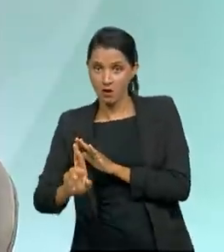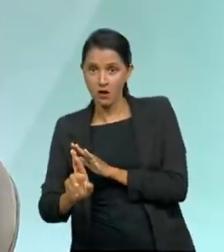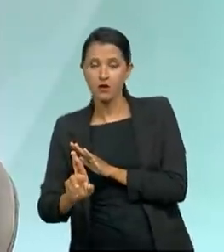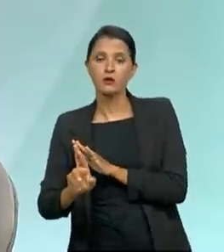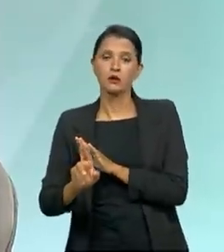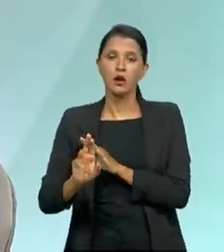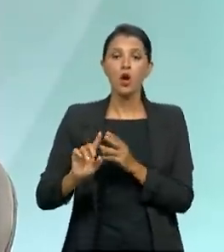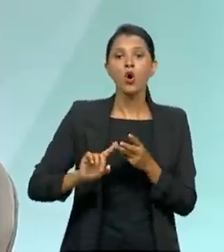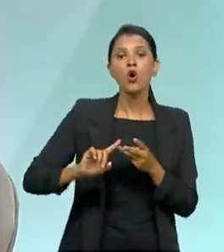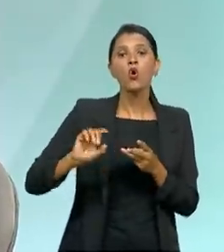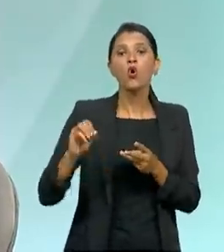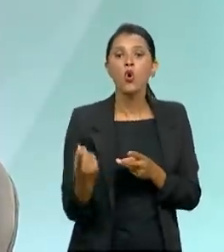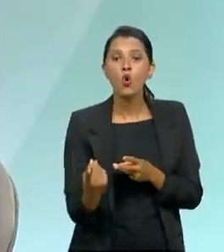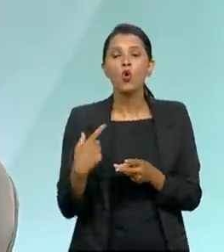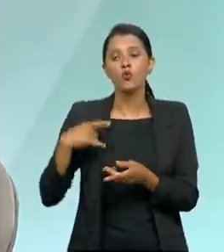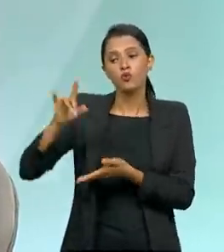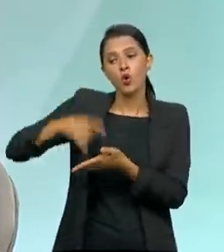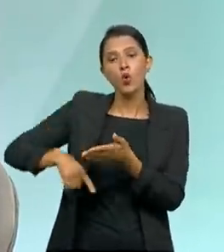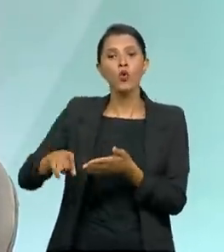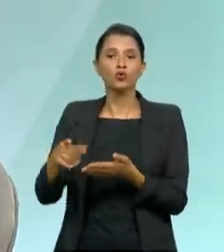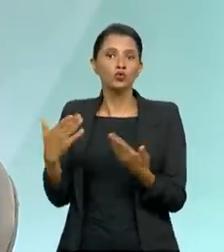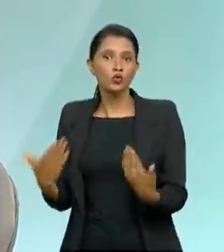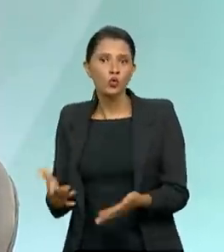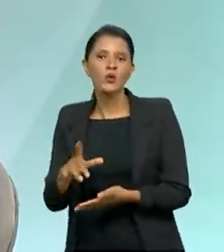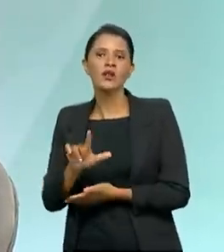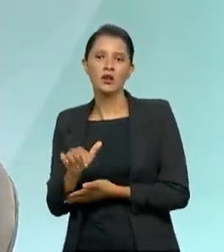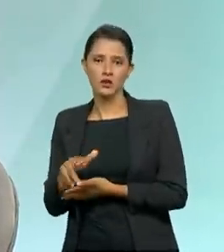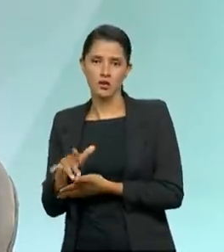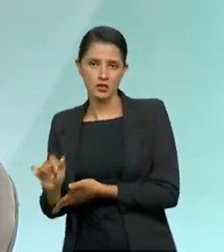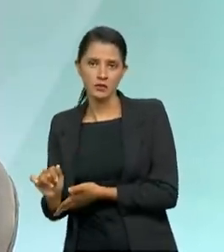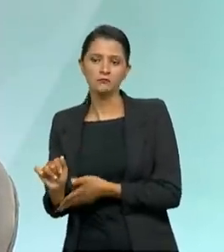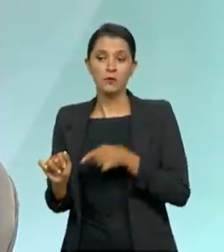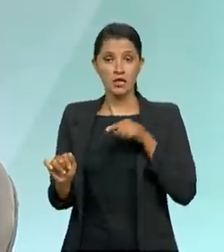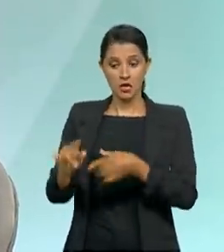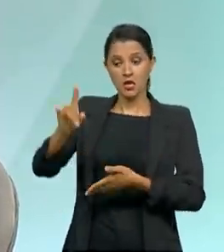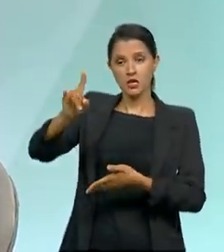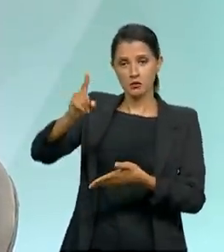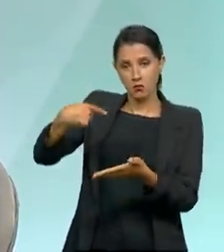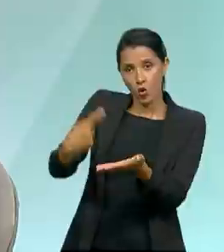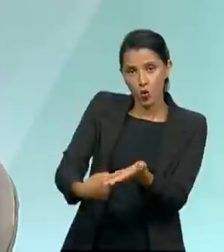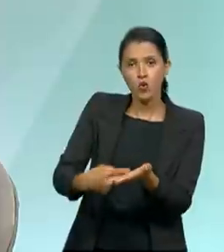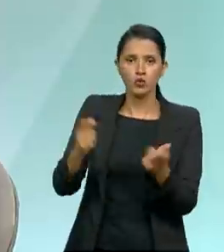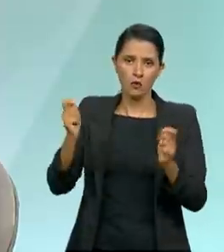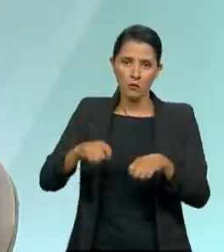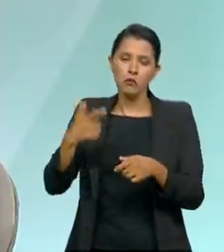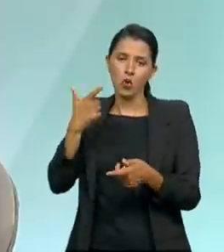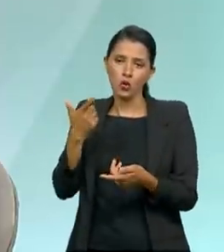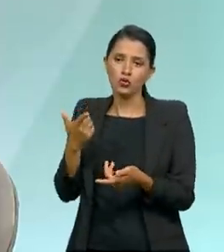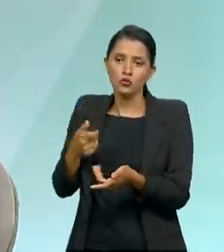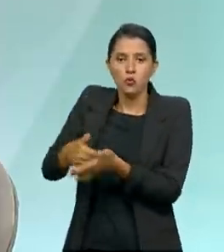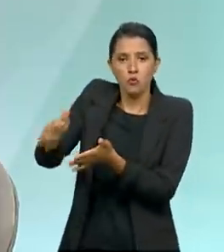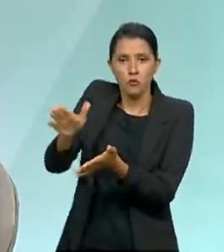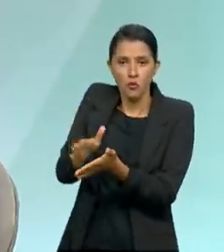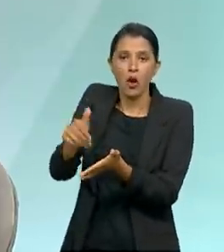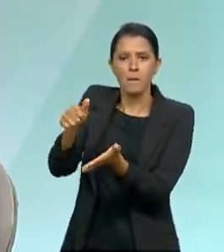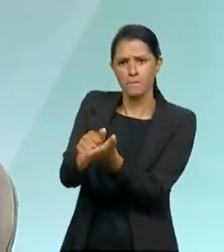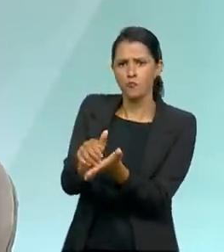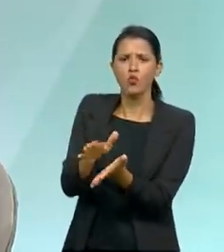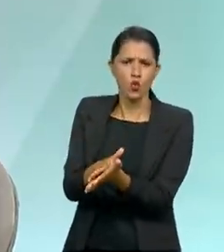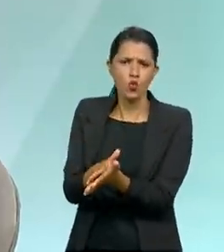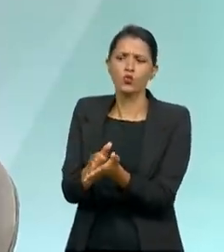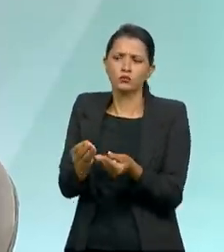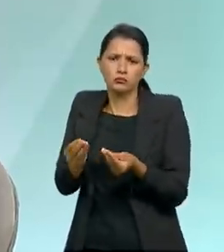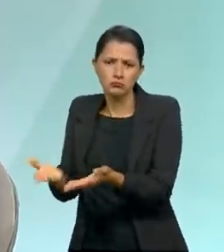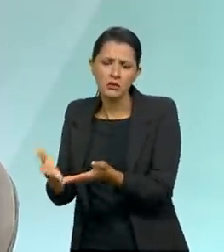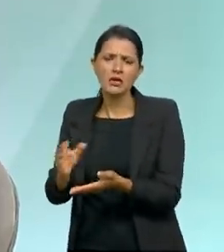ou o acordo de leniência. Nesse acordo de leniência, você pode aplicar uma sanção na empresa, que é uma multa, que varia de 0